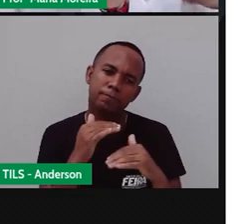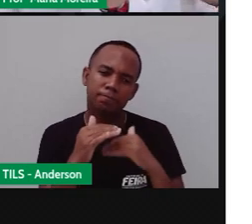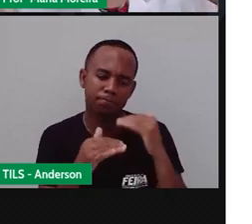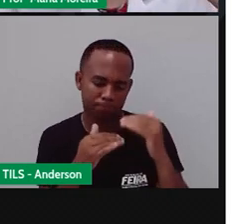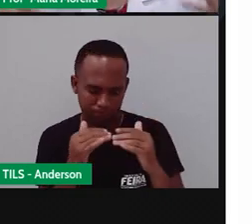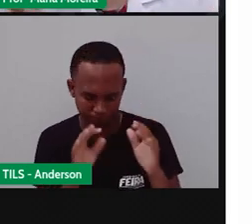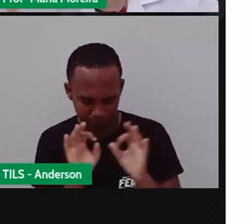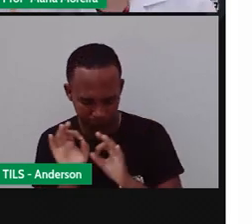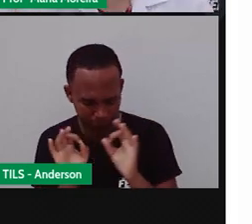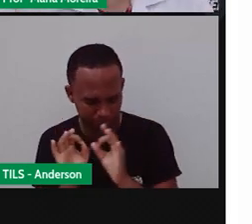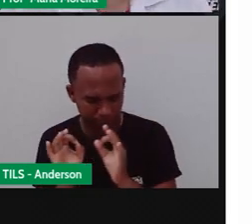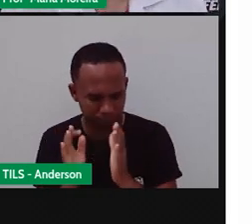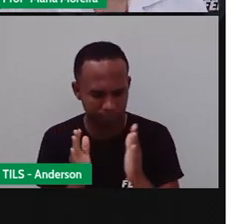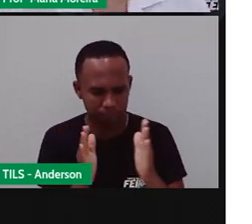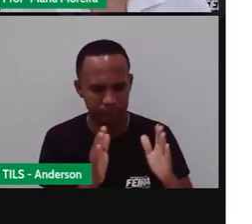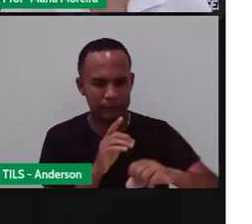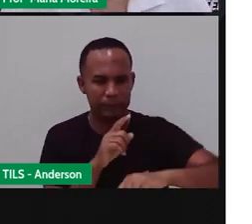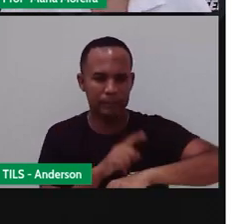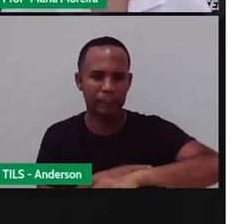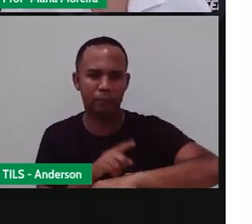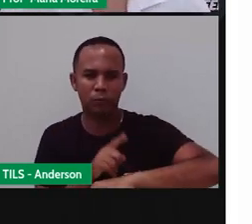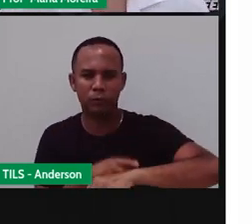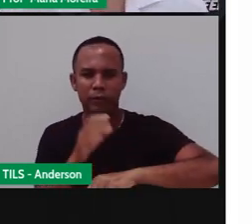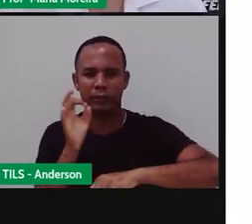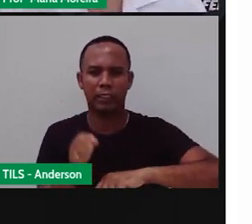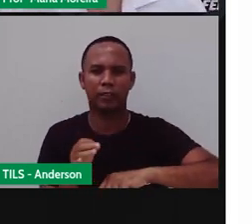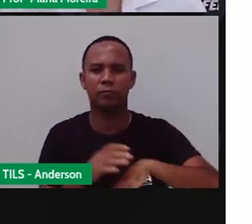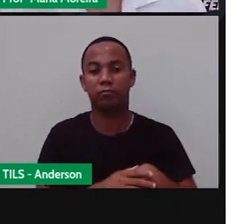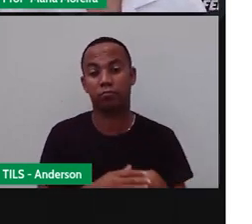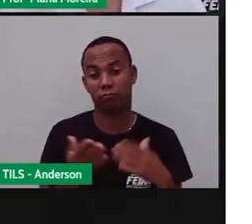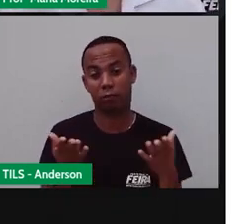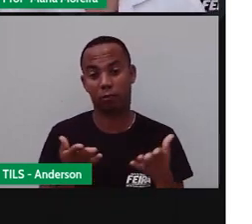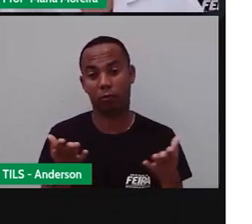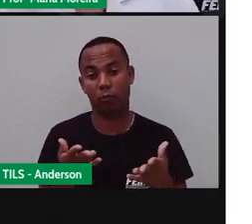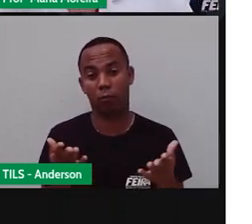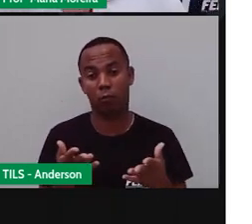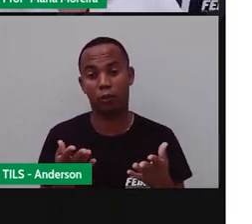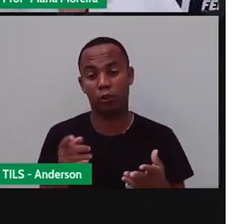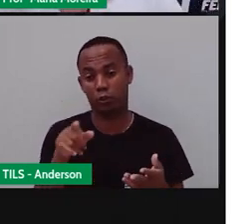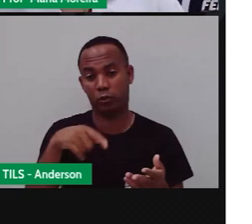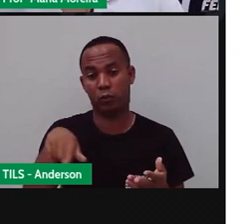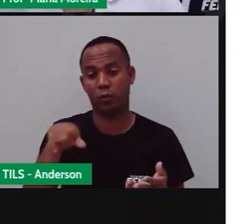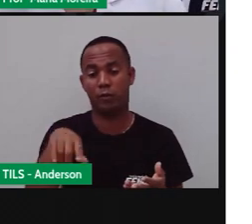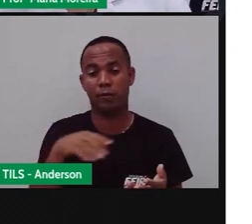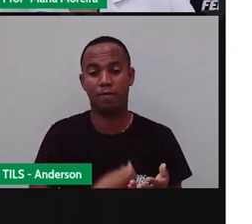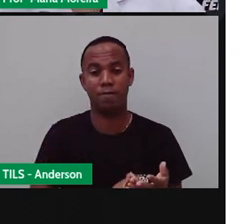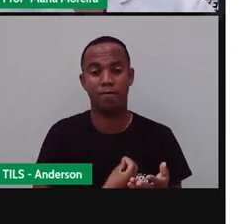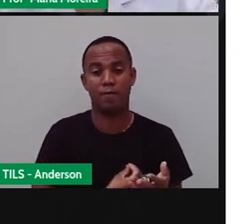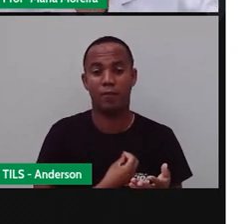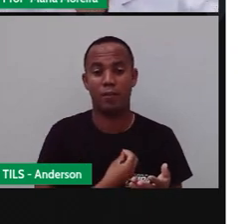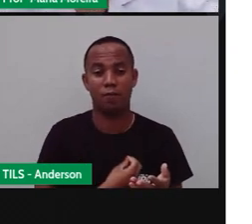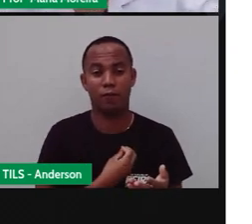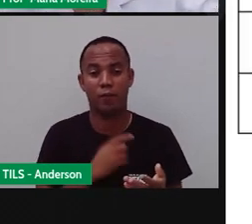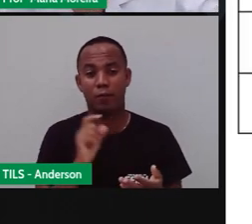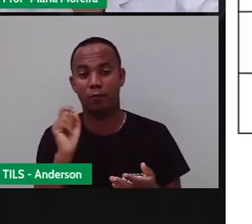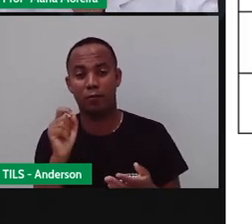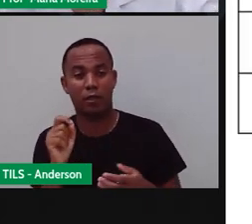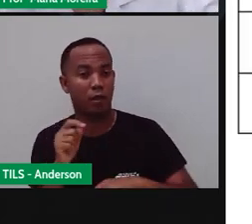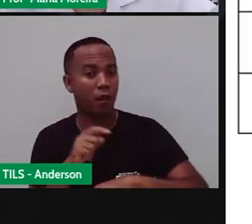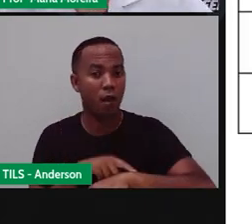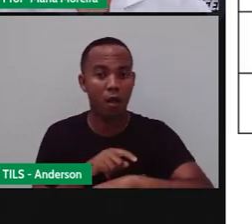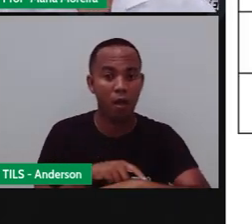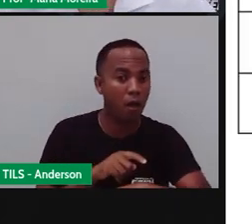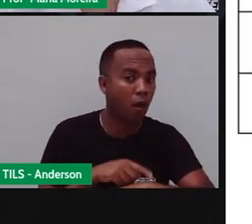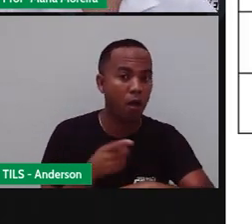ferramentas para medir o tempo. E hoje, né? A gente vive louco aí por conta do tempo. Tô atrasado, tô adiantado, tô